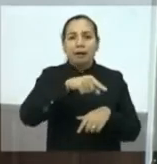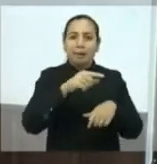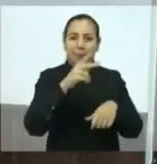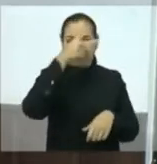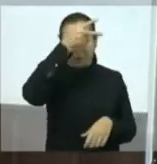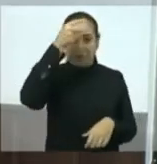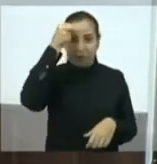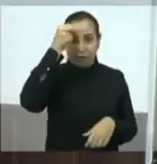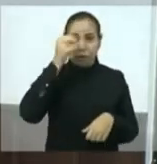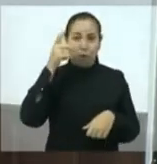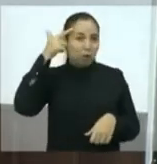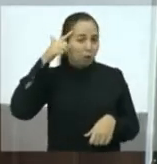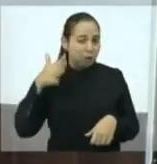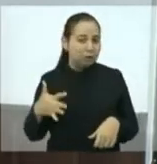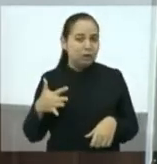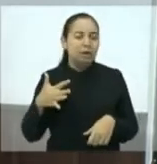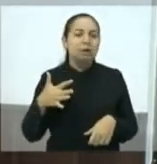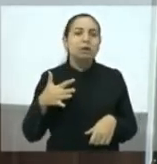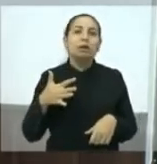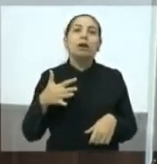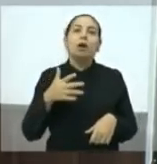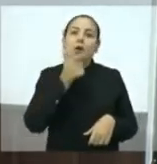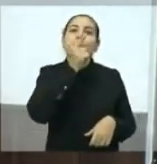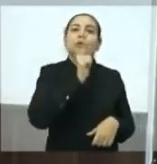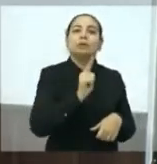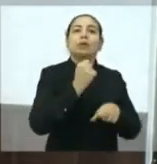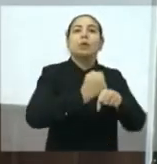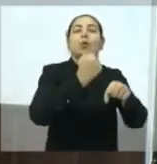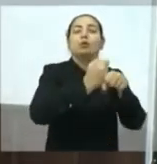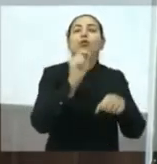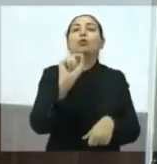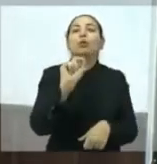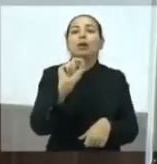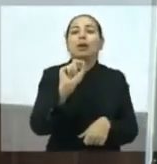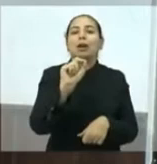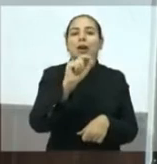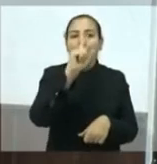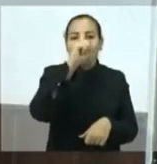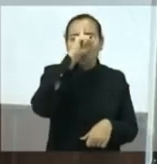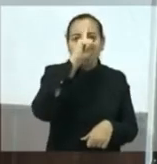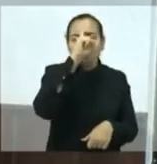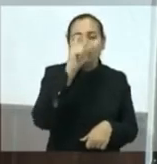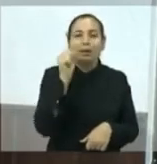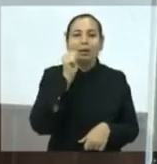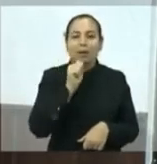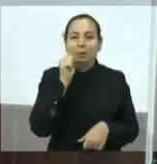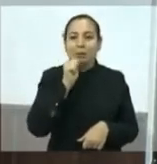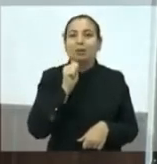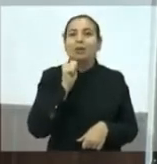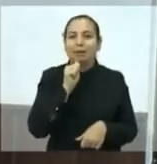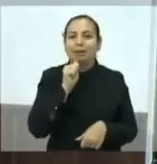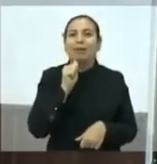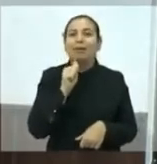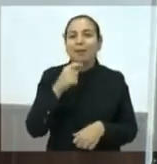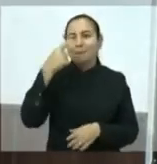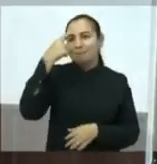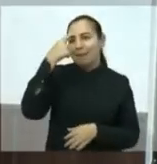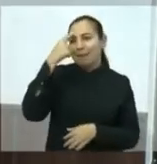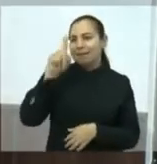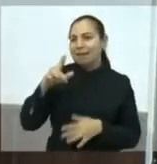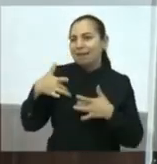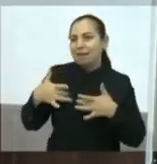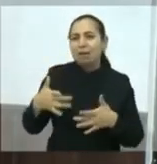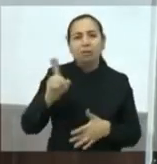construímos o Hospital da Mulher. Não é favor, é um dever. Havia uma dívida dessa